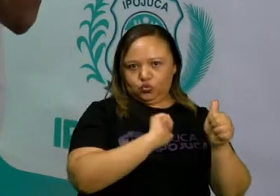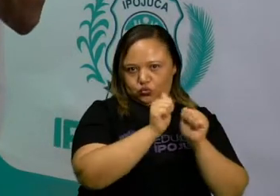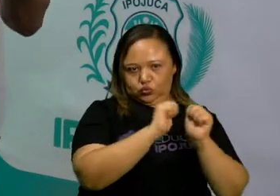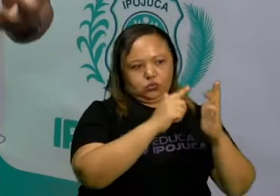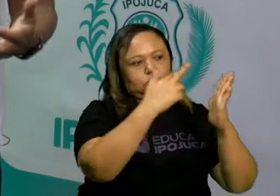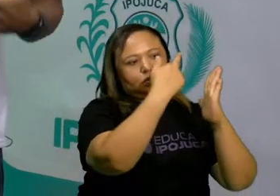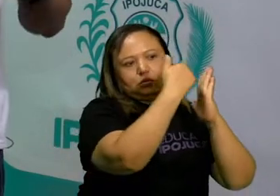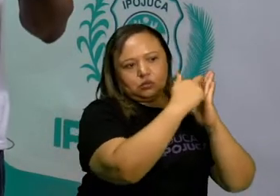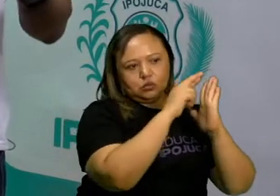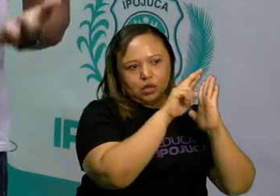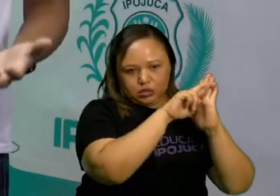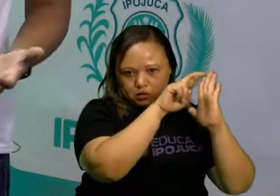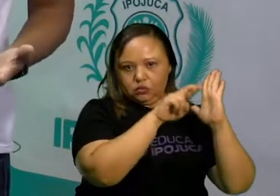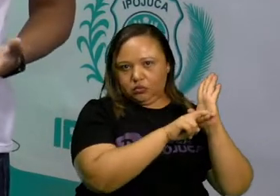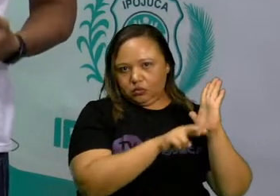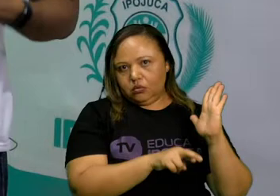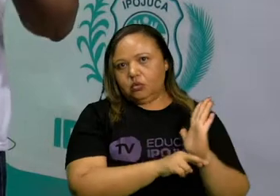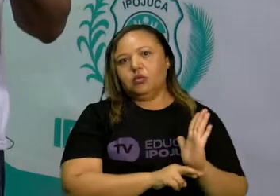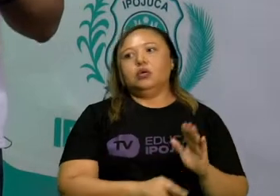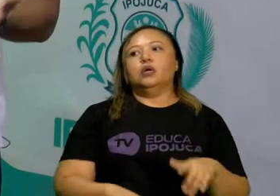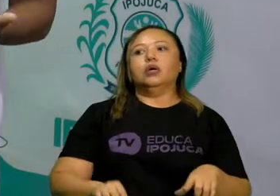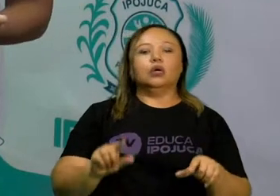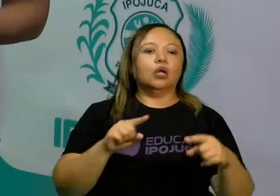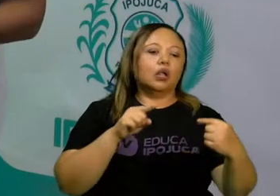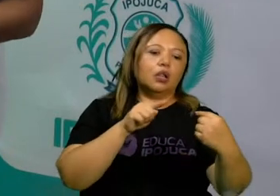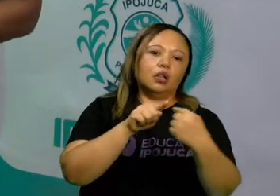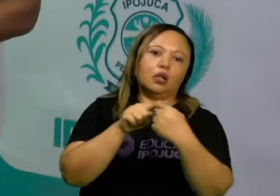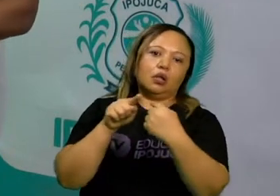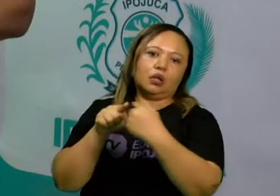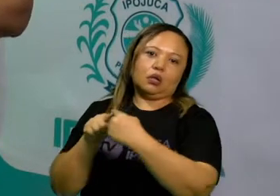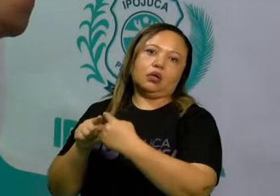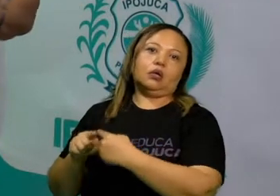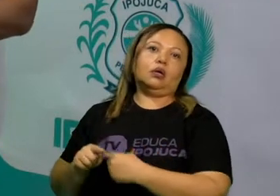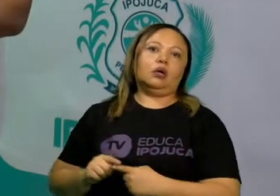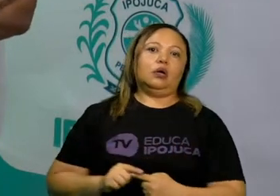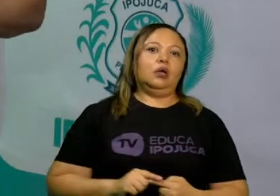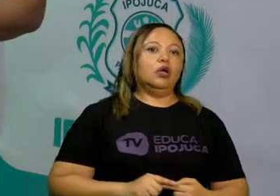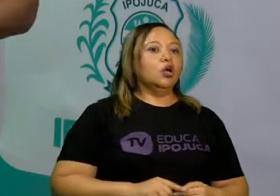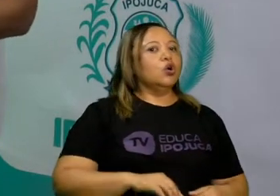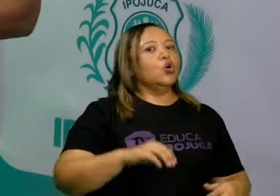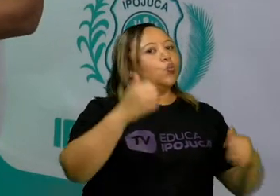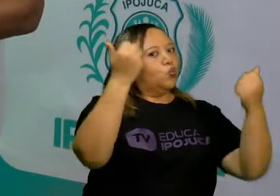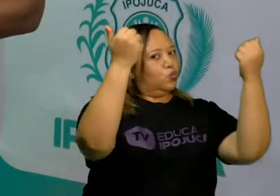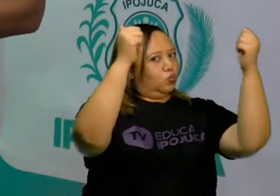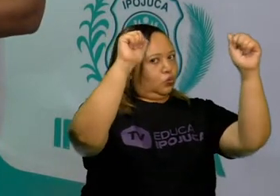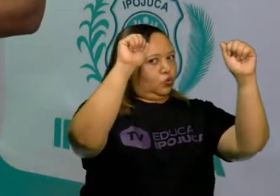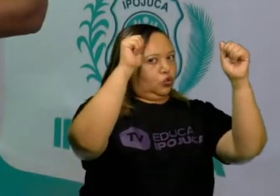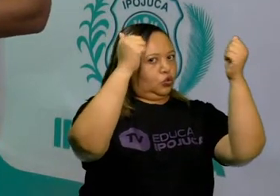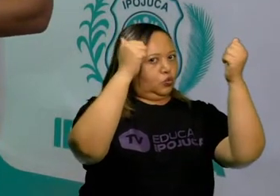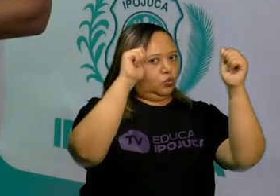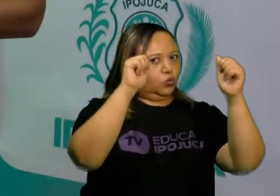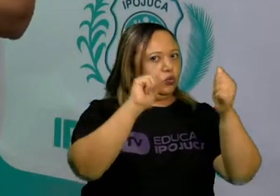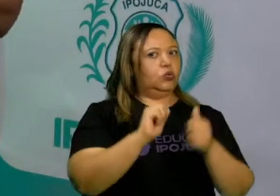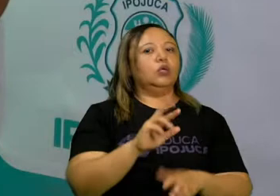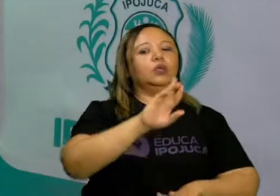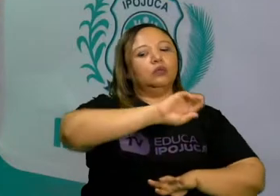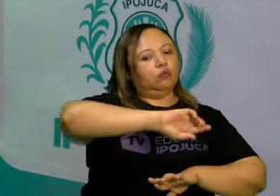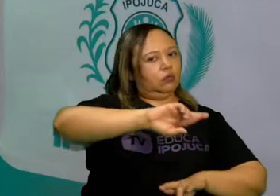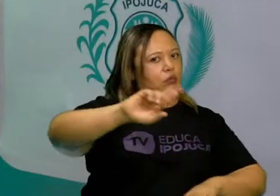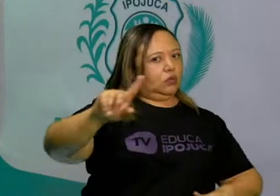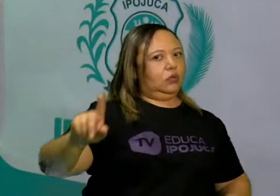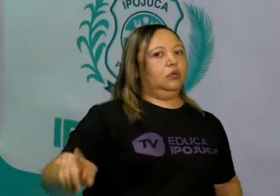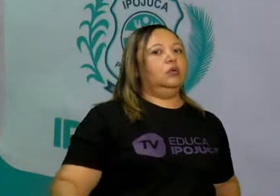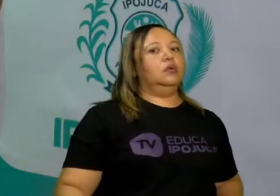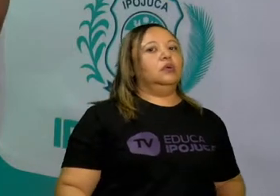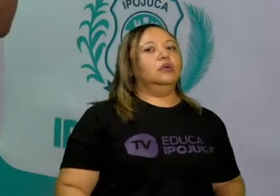vai iniciar uma nova partida, um novo jogo. Já o esporte, ele não tem essa possibilidade. Ele vai ter